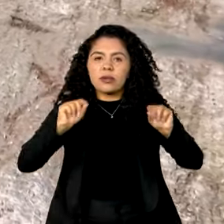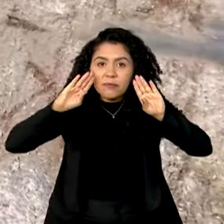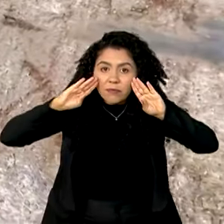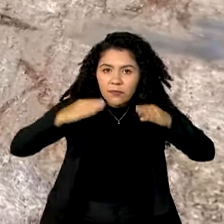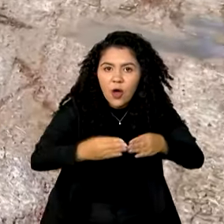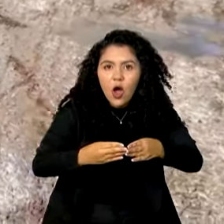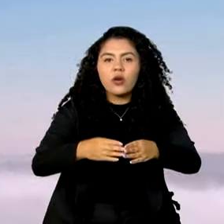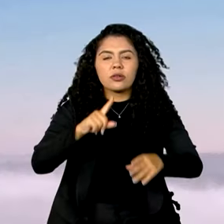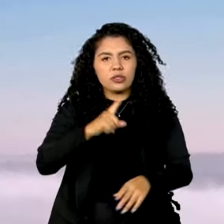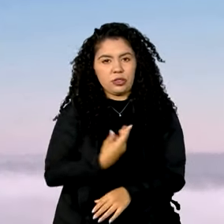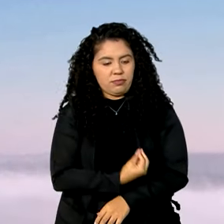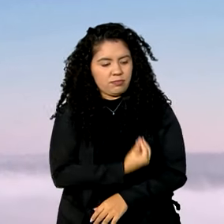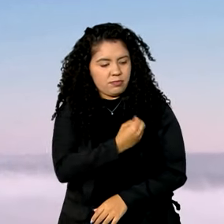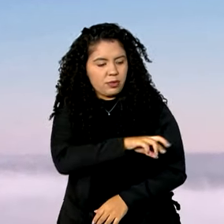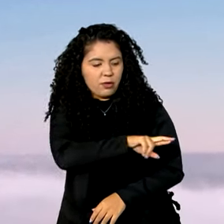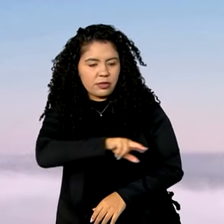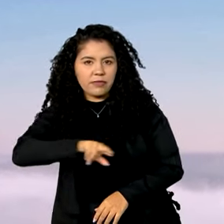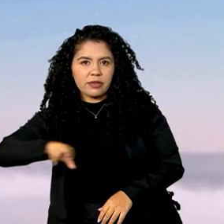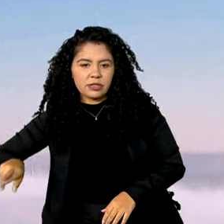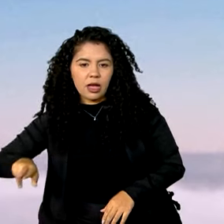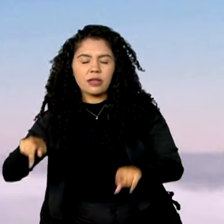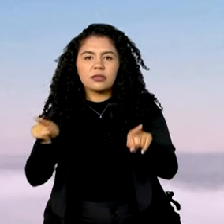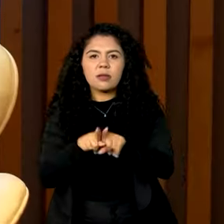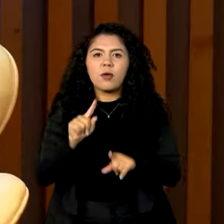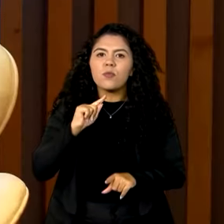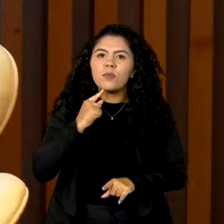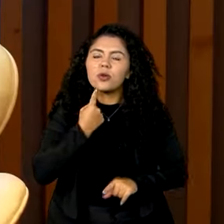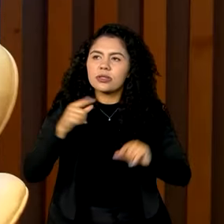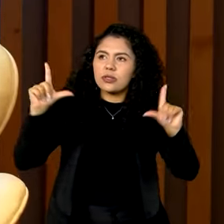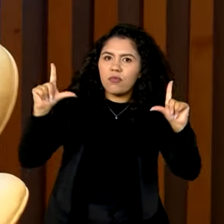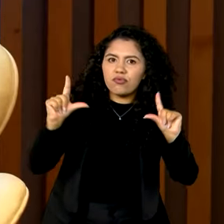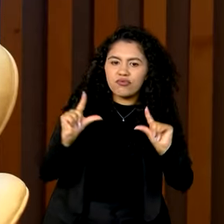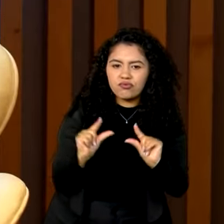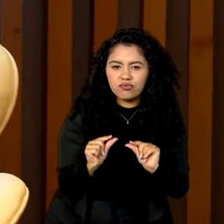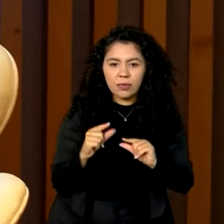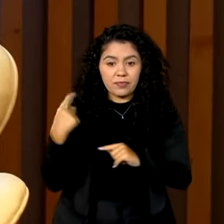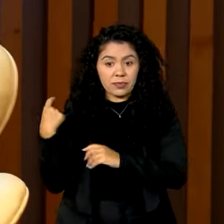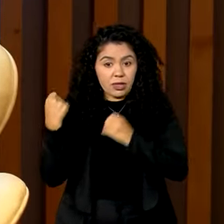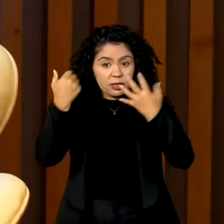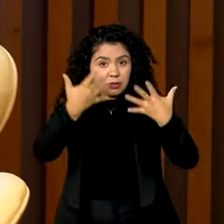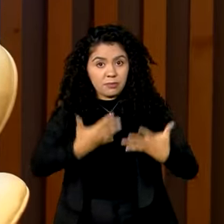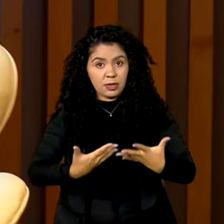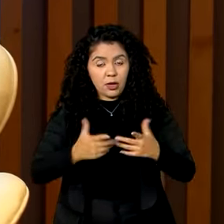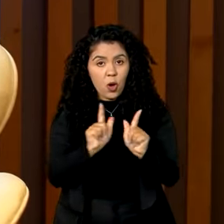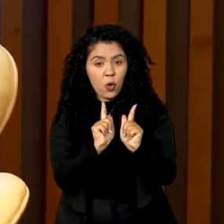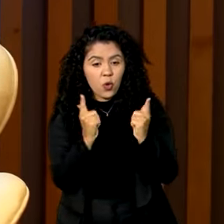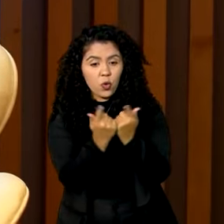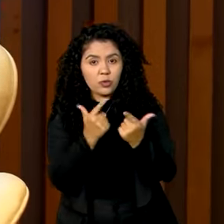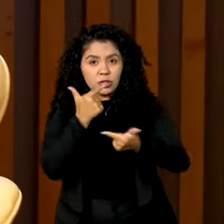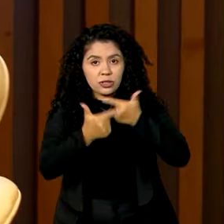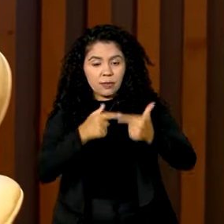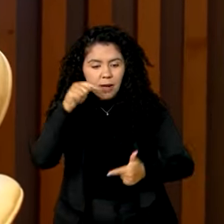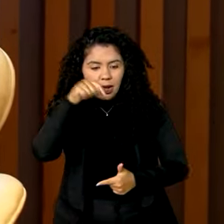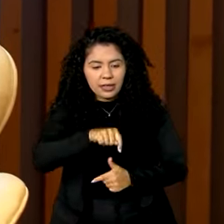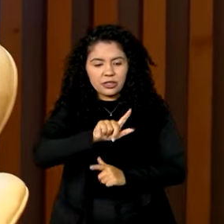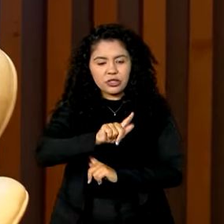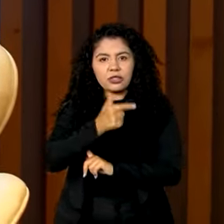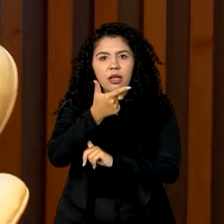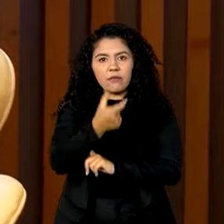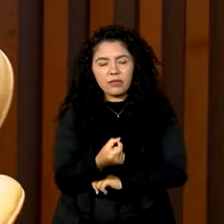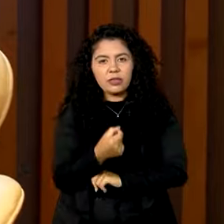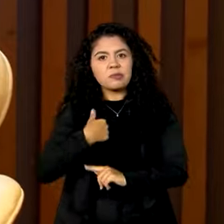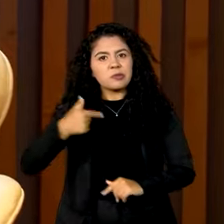desertificação e poluição. O G20 ter conseguido uma declaração que esses países